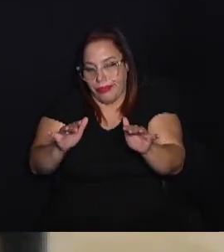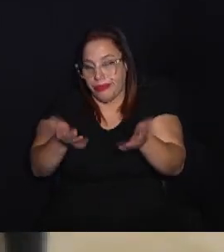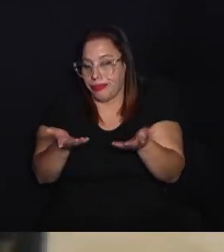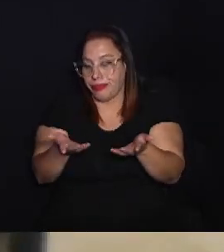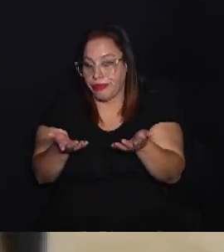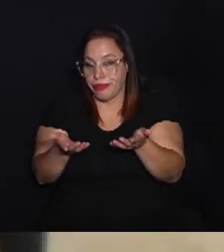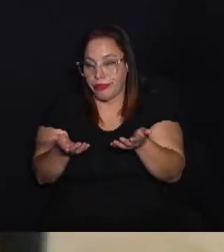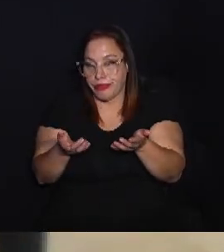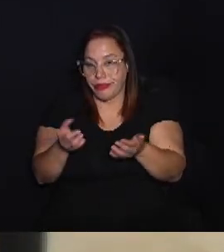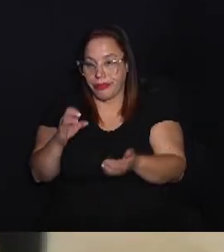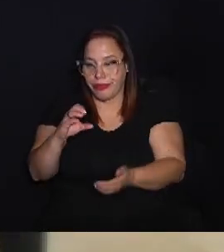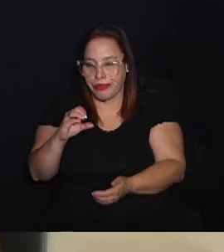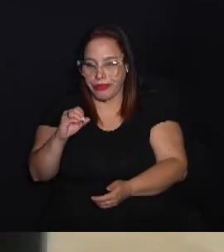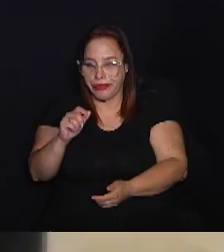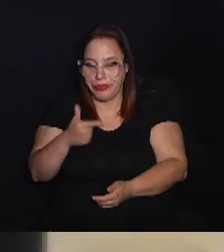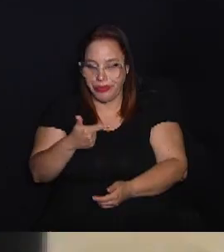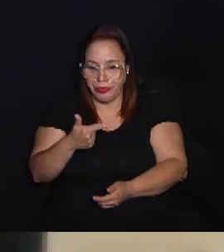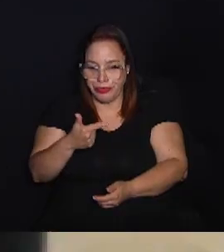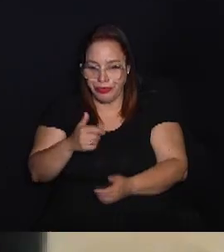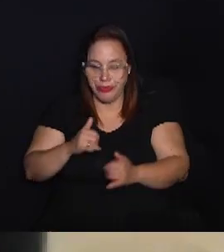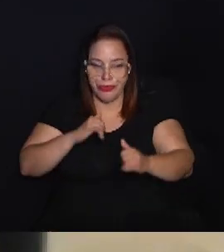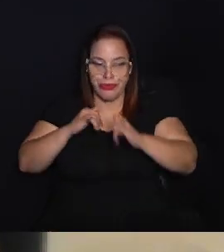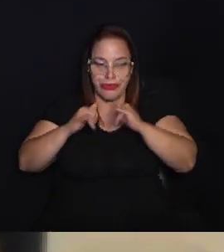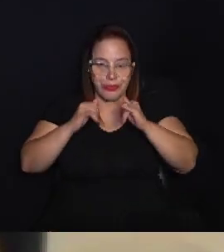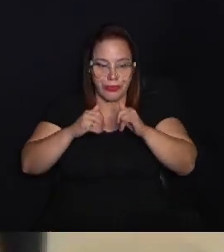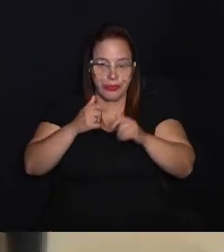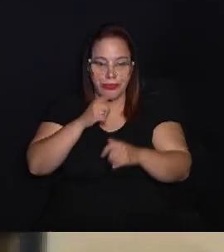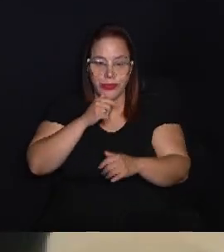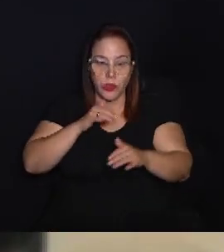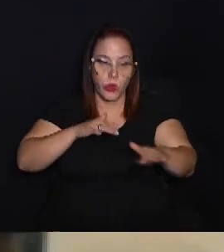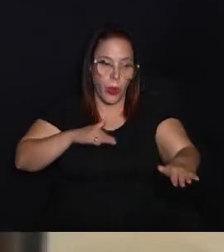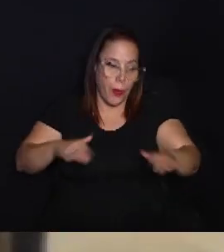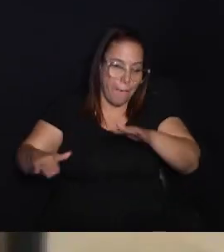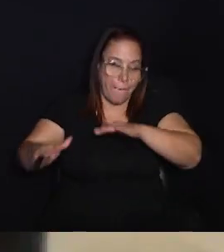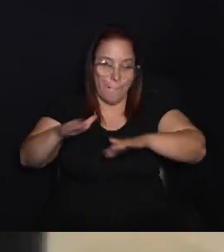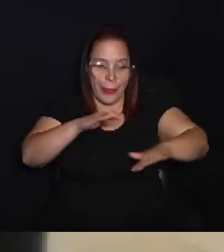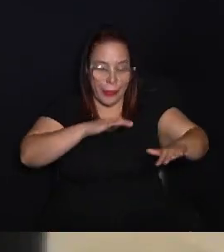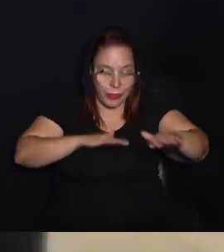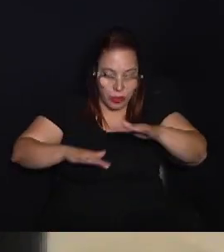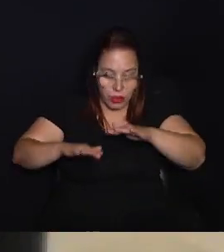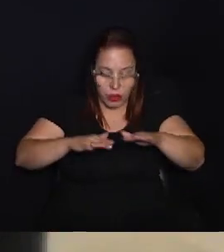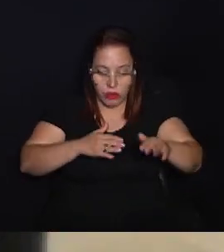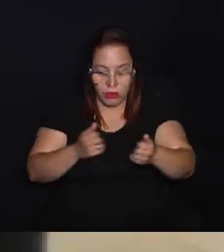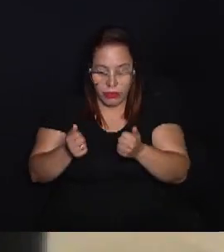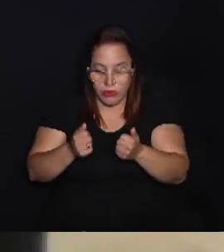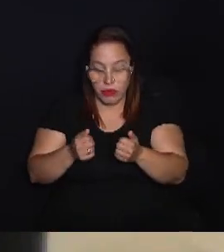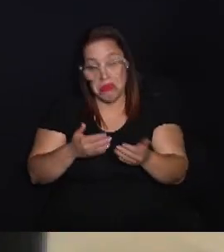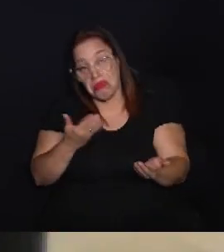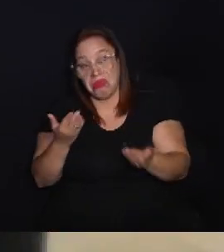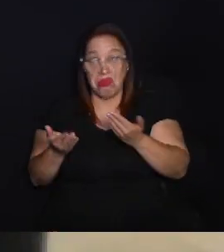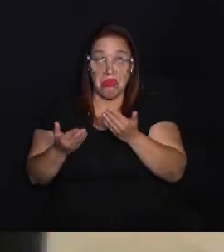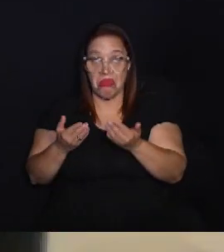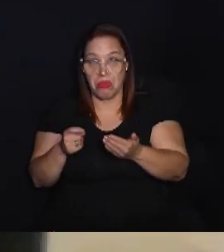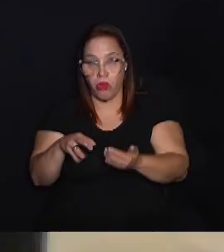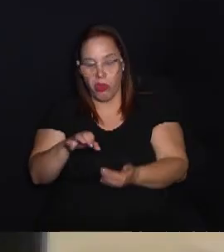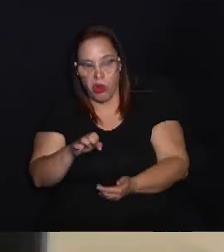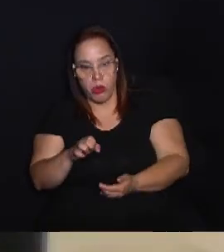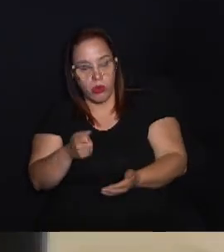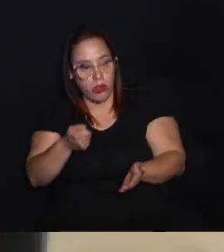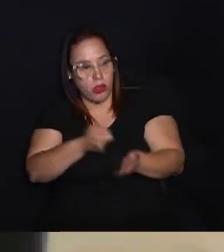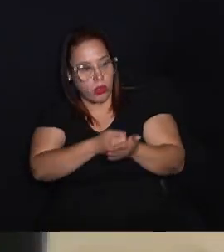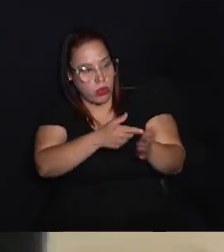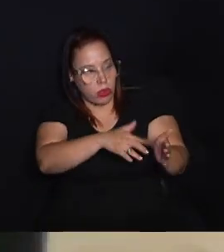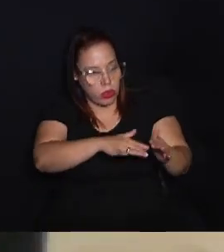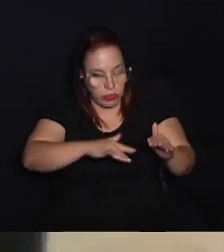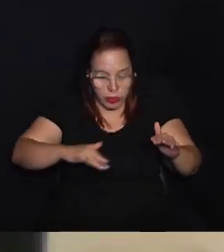efluentes, de esgoto. CO2. Então, a gente falou bastante sobre desperdício de água no transporte. Esse transporte, independente da